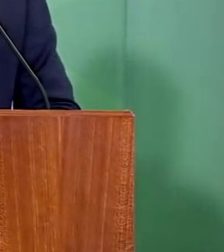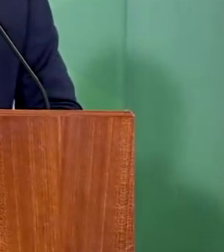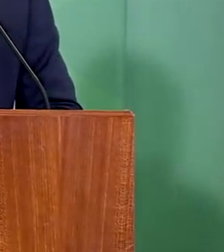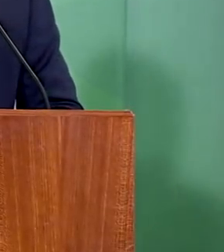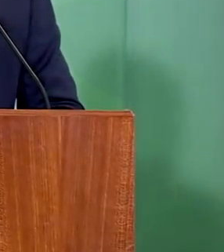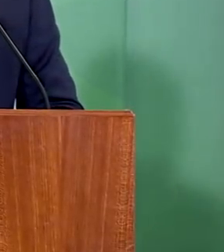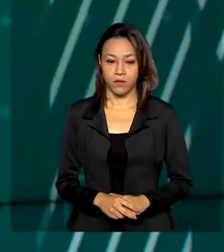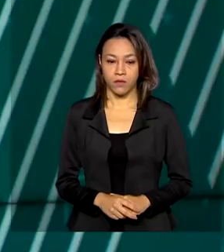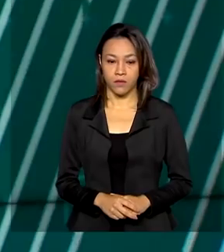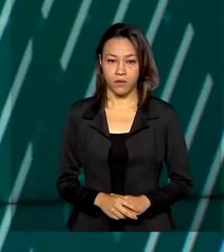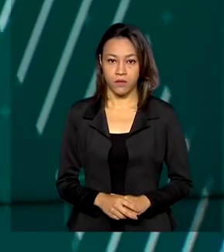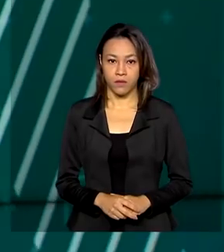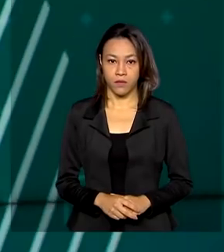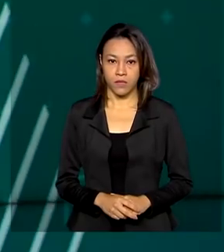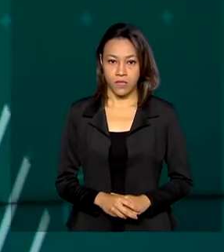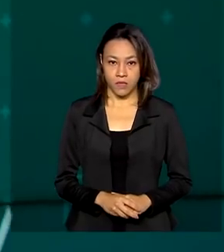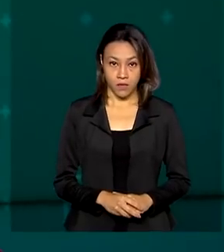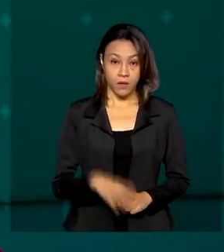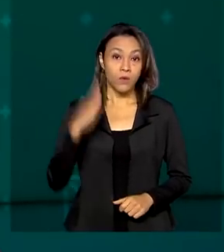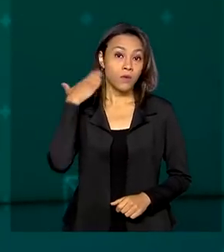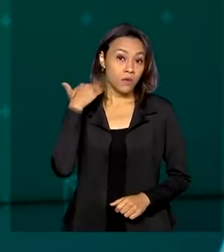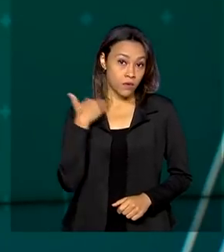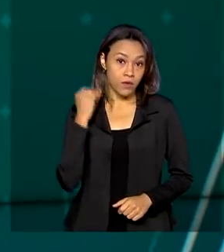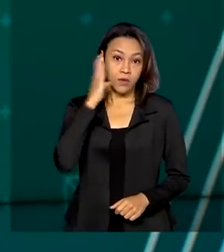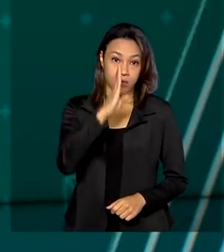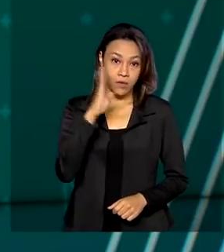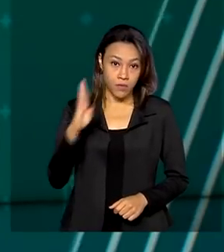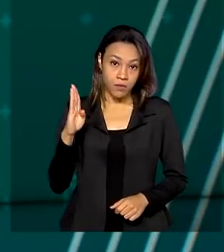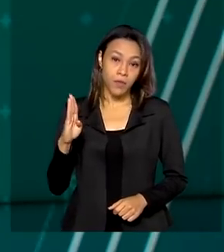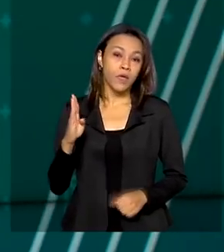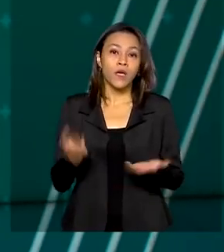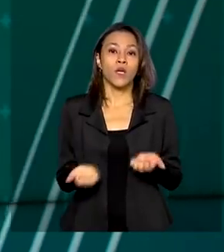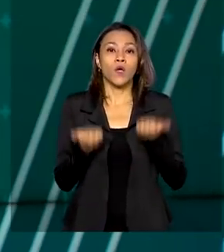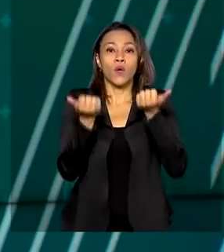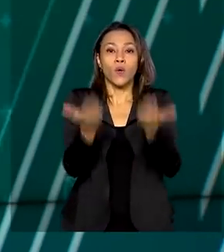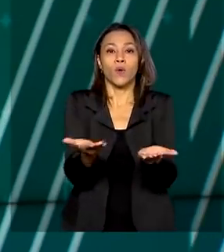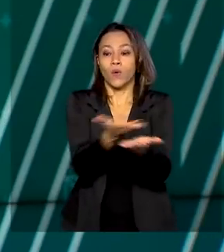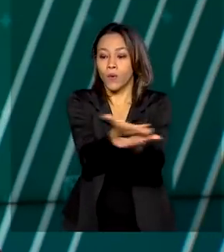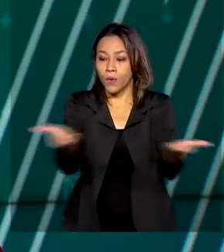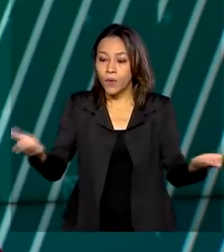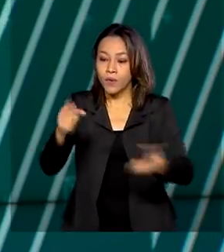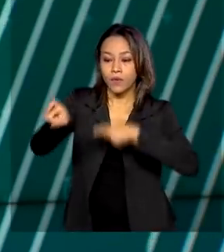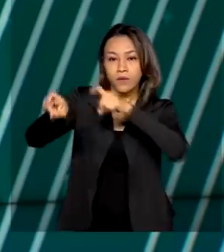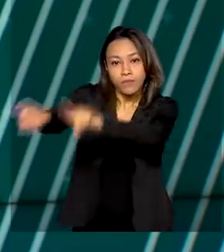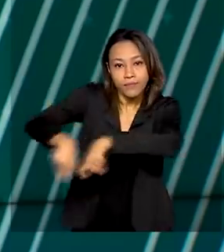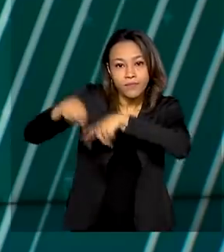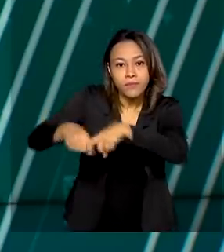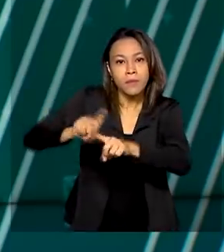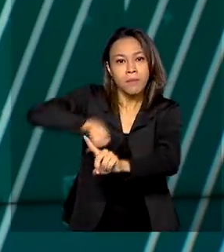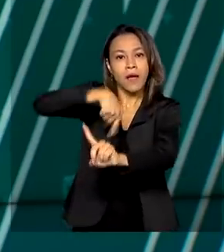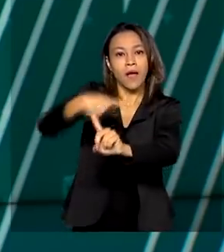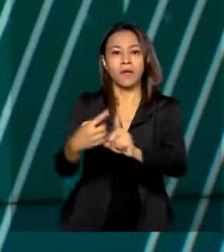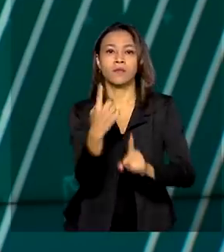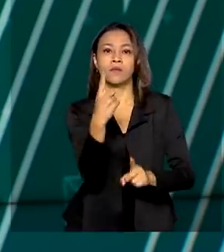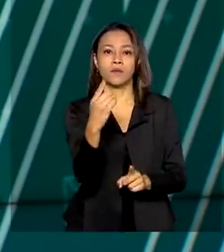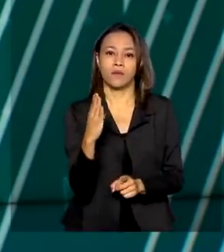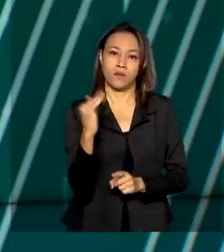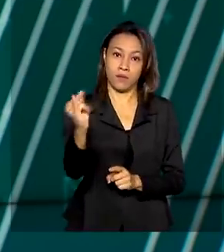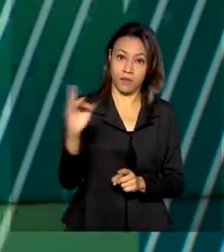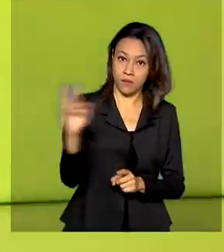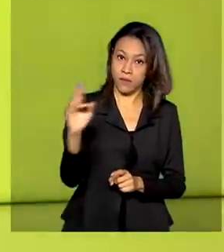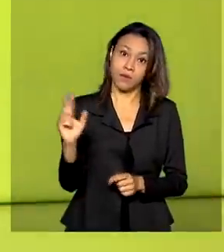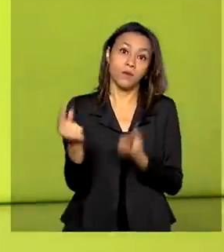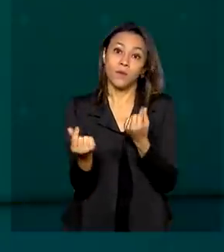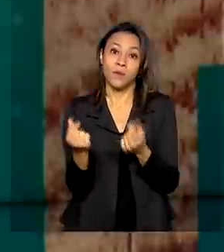seu município. O Banco do Brasil colocou à disposição do agricultor mais um bilhão de reais para o crédito de